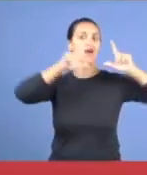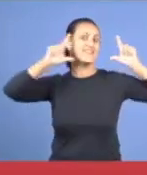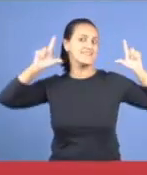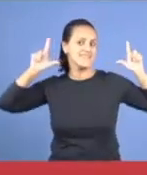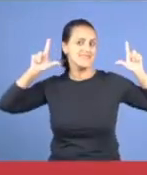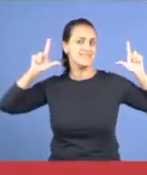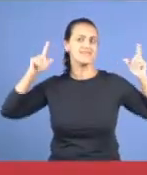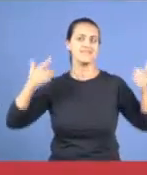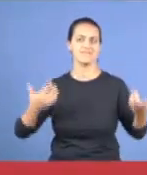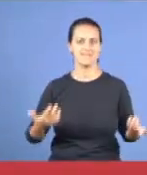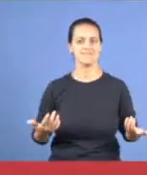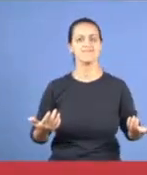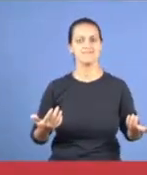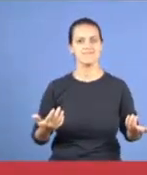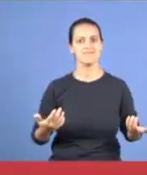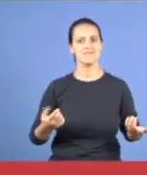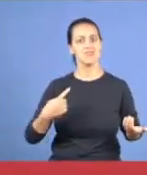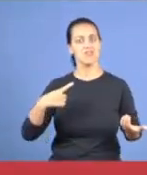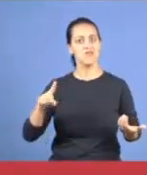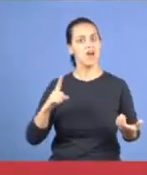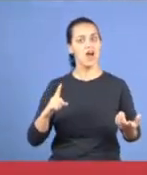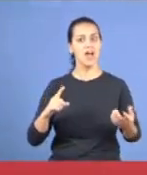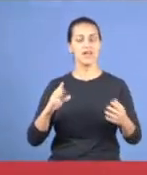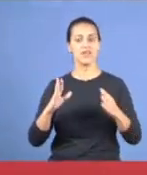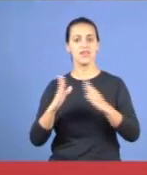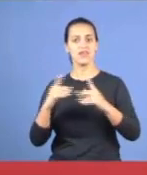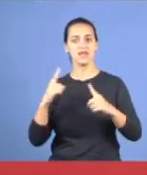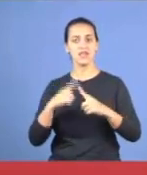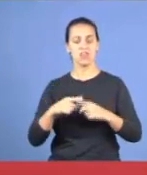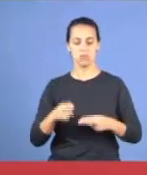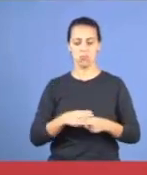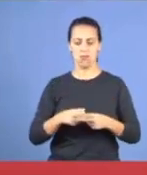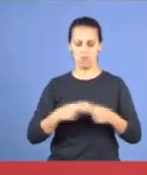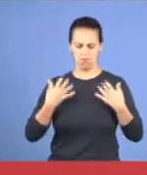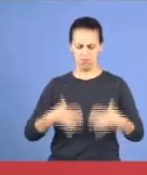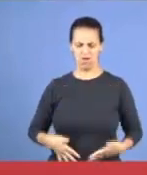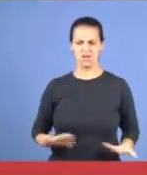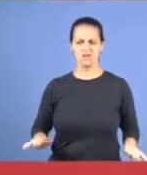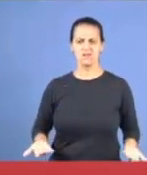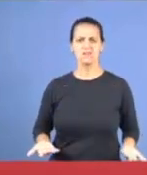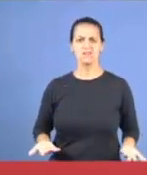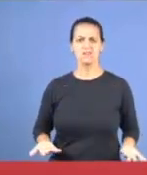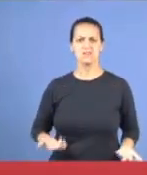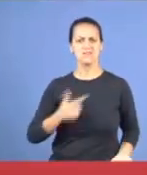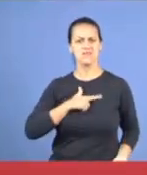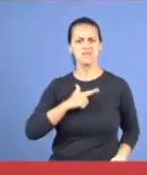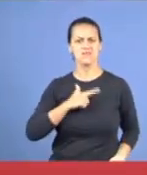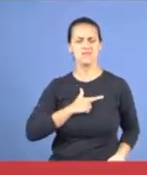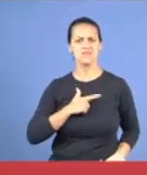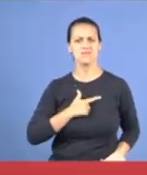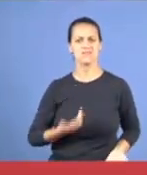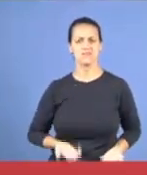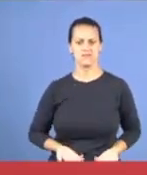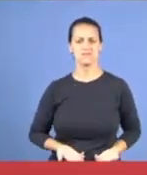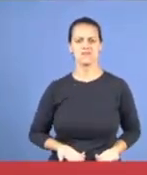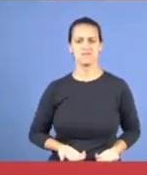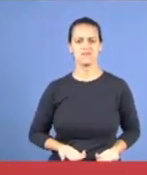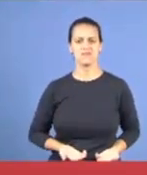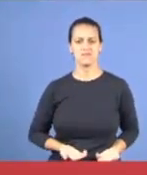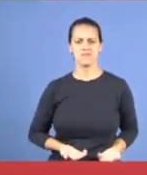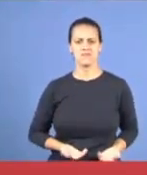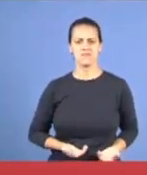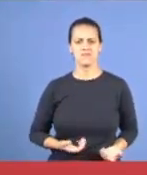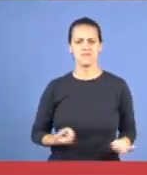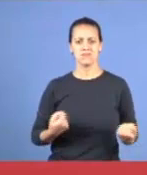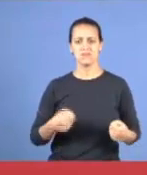indo para a igreja, sem roupa, aquelas coisas que estão, está explicando, e se deixar, daqui um pouco, não precisa nem se preocupar, na hora de